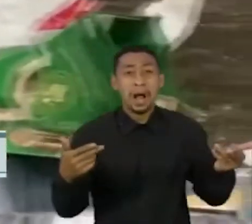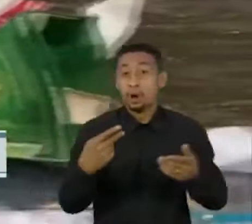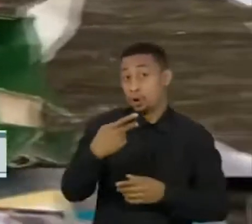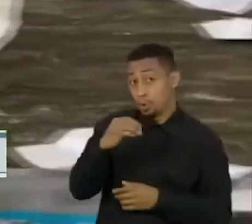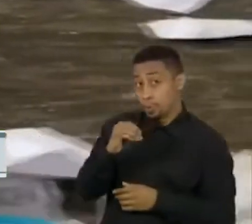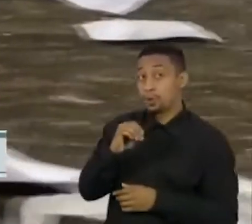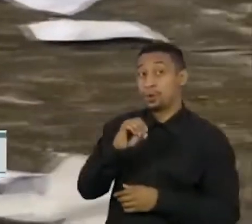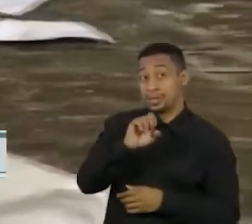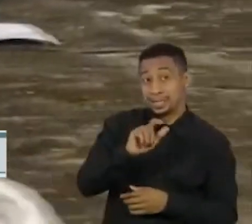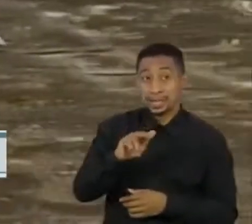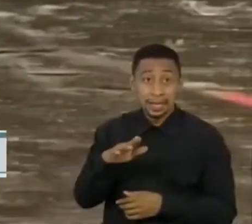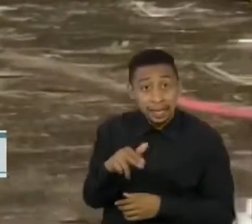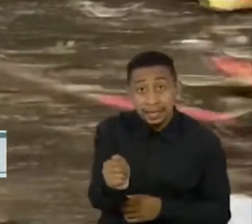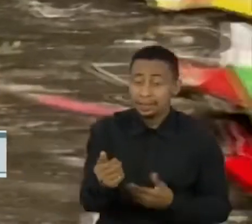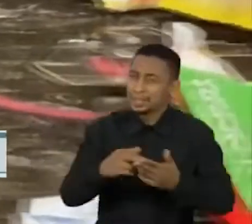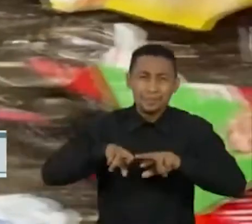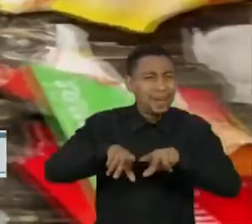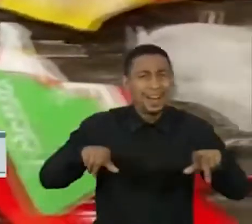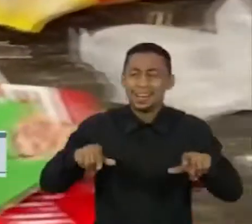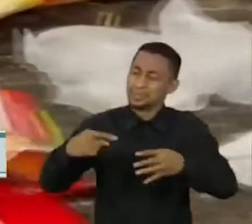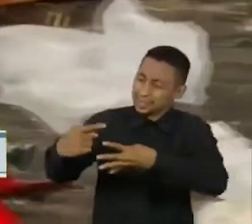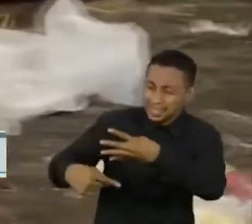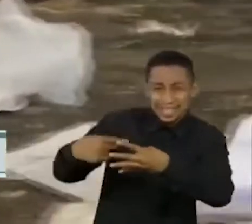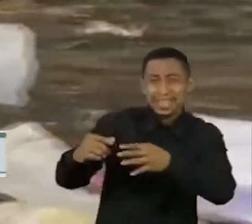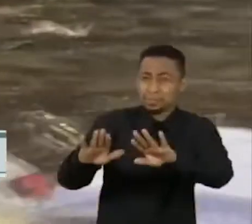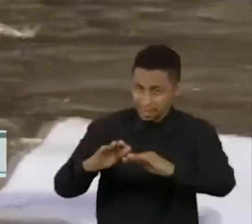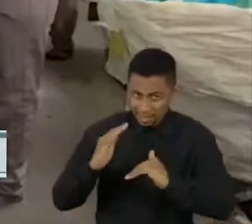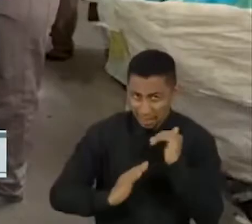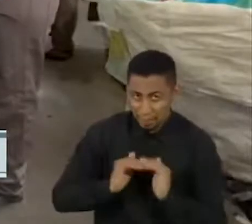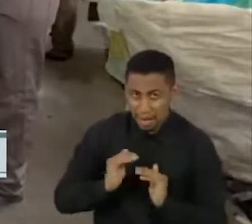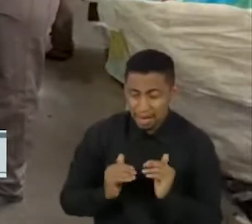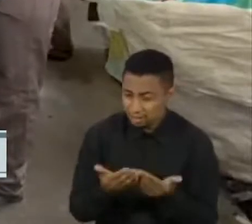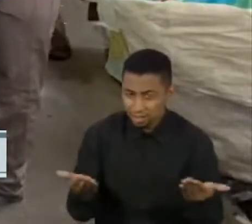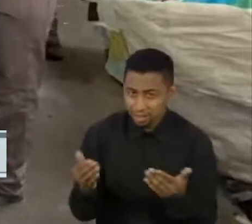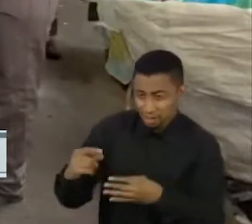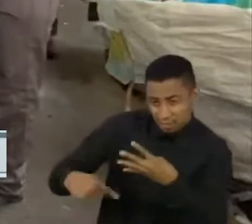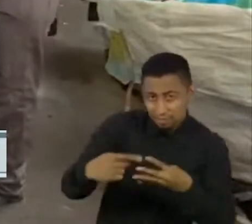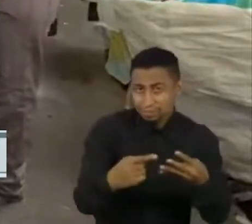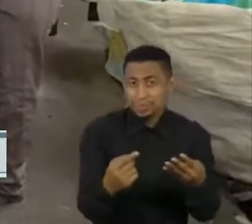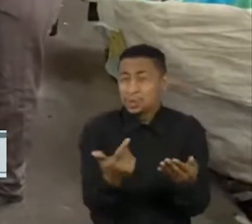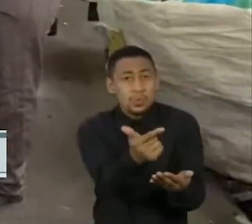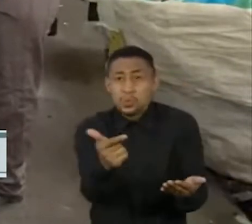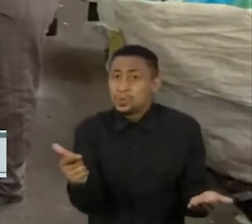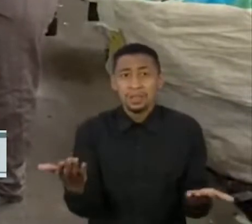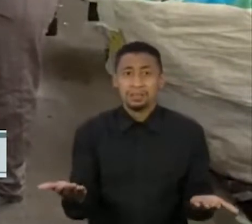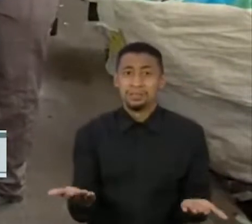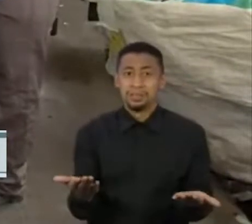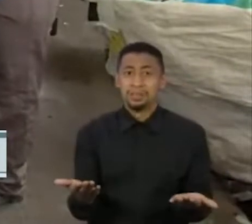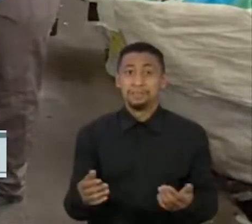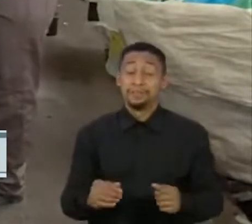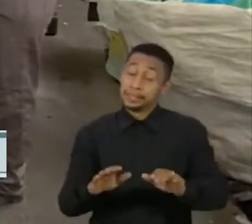existe uma série de resíduos ditos recicláveis, mas que na prática não existe uma sequência na logística reversa.